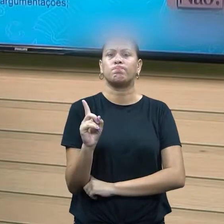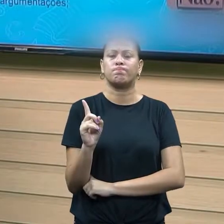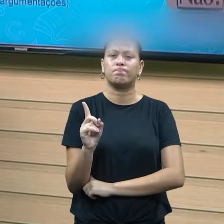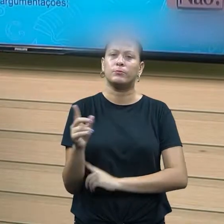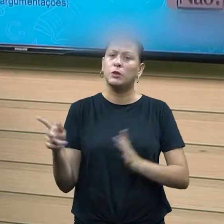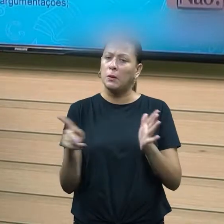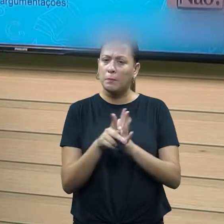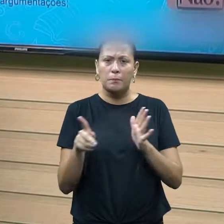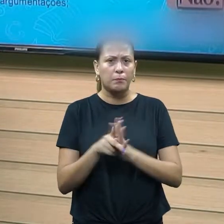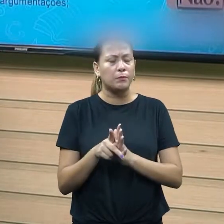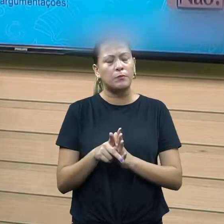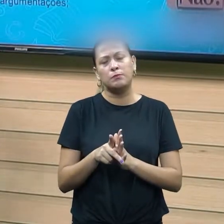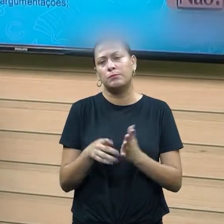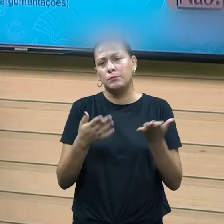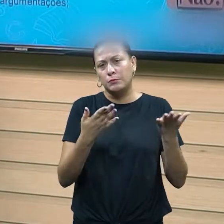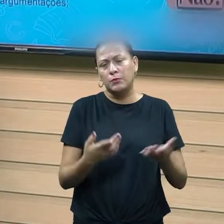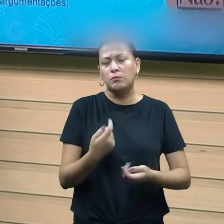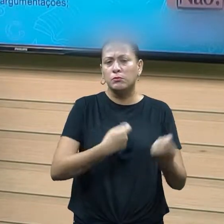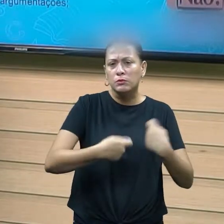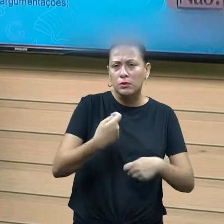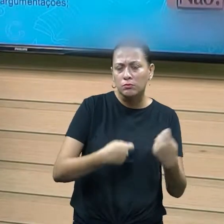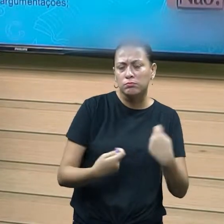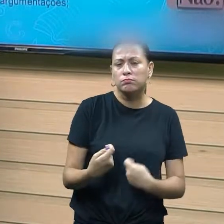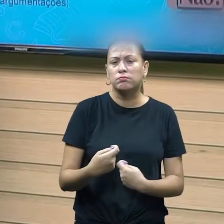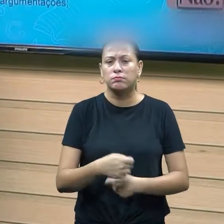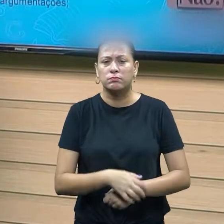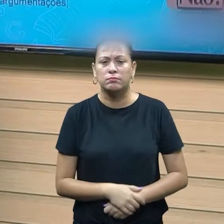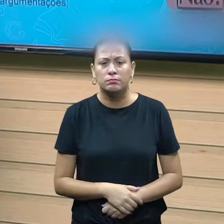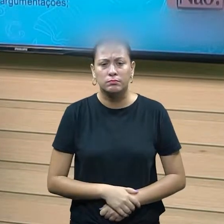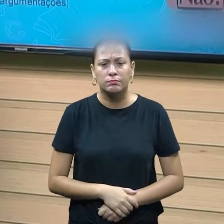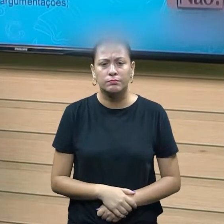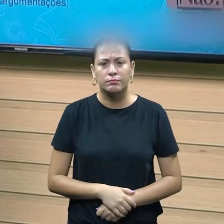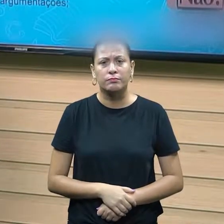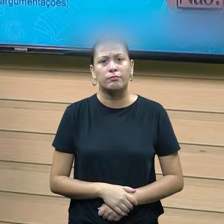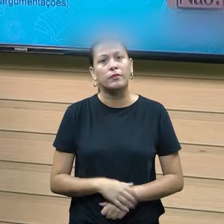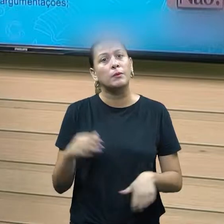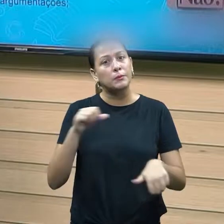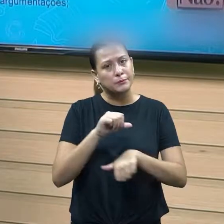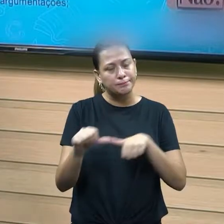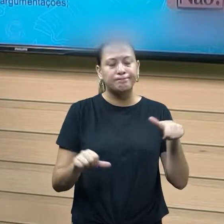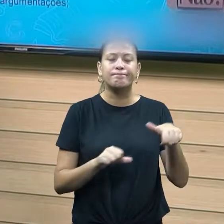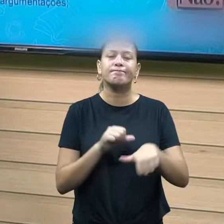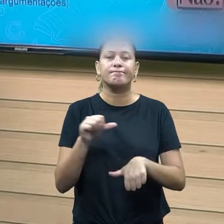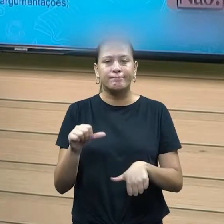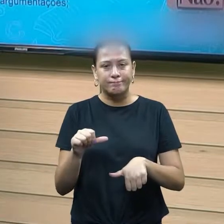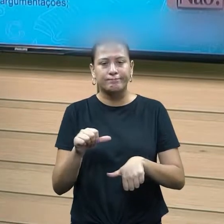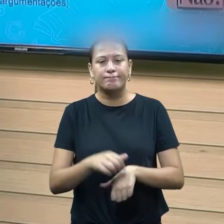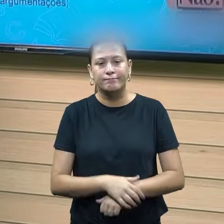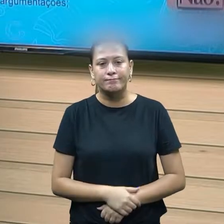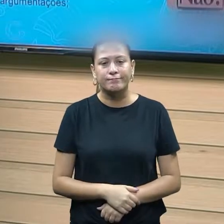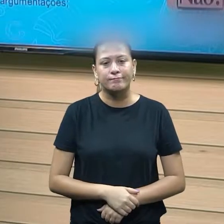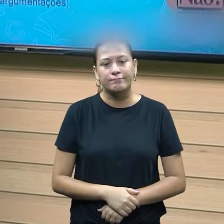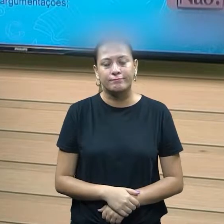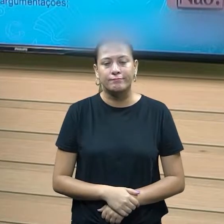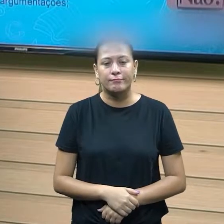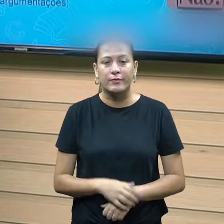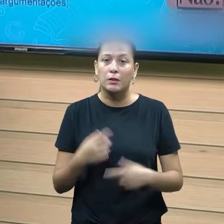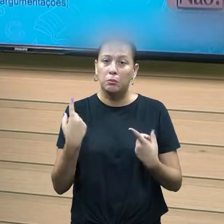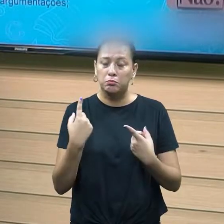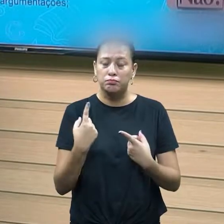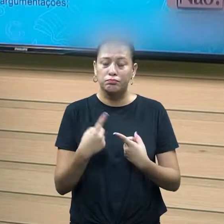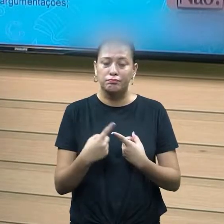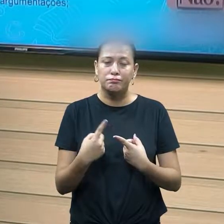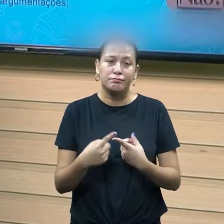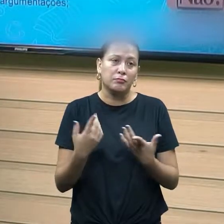negociar. Porque aí, aí vem o gastamento da ser flexível, né. E a questão do ser da lógica. Porque tem situações que